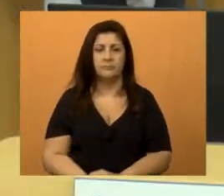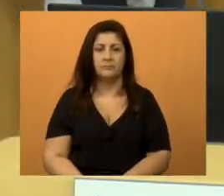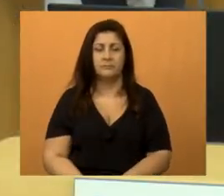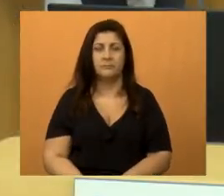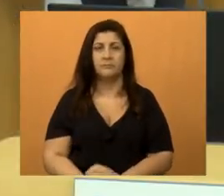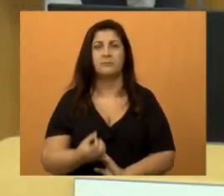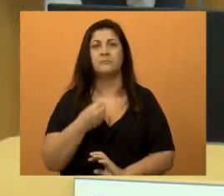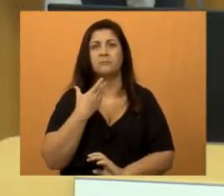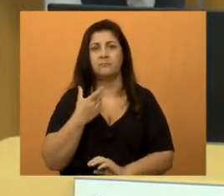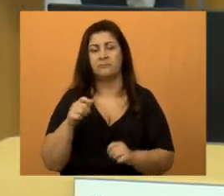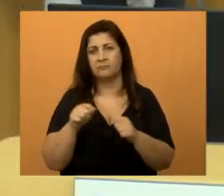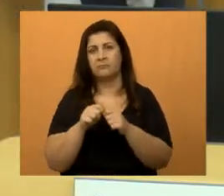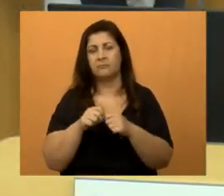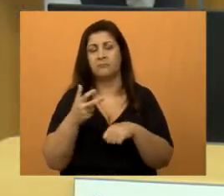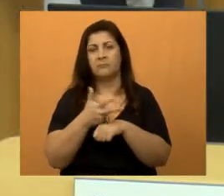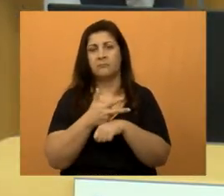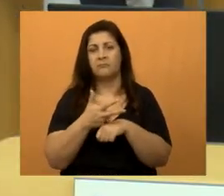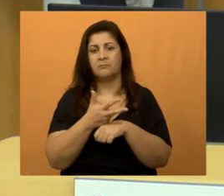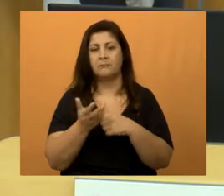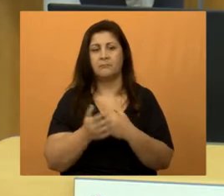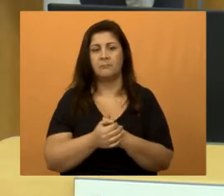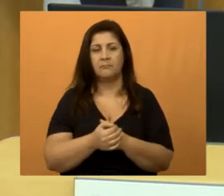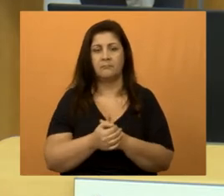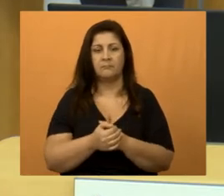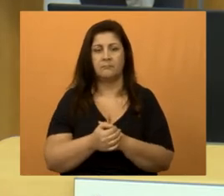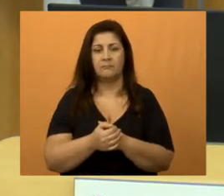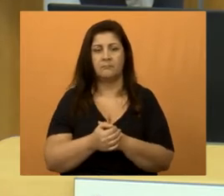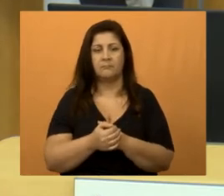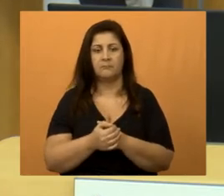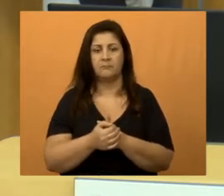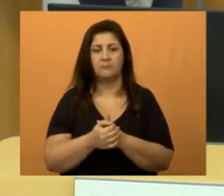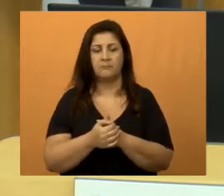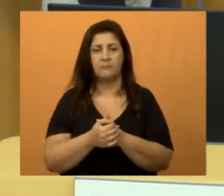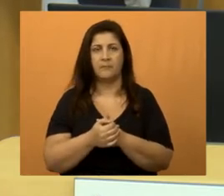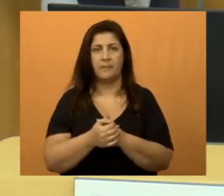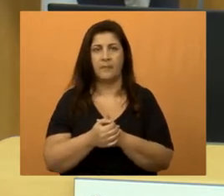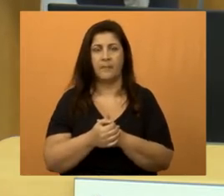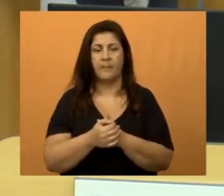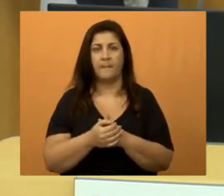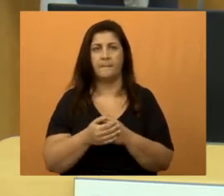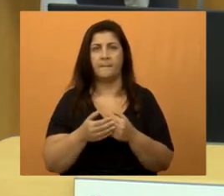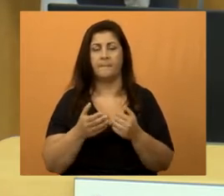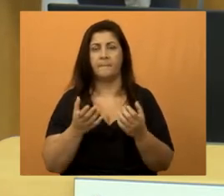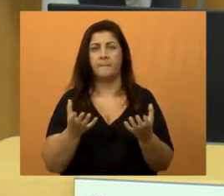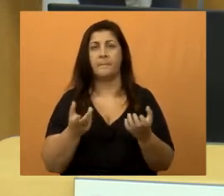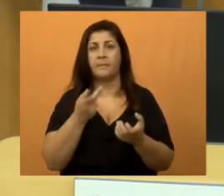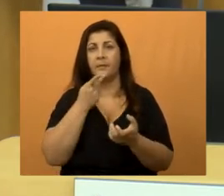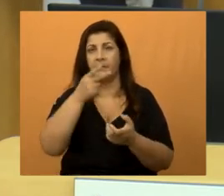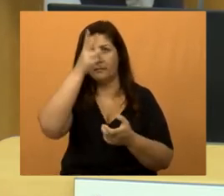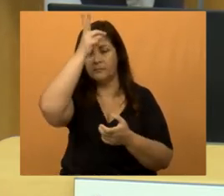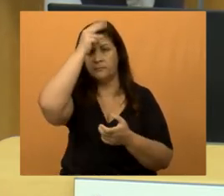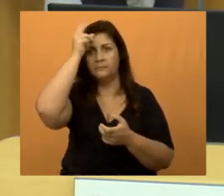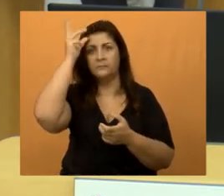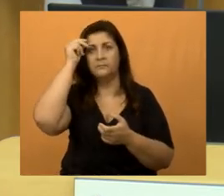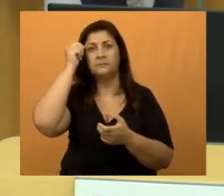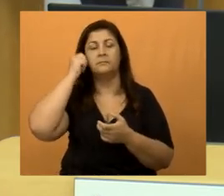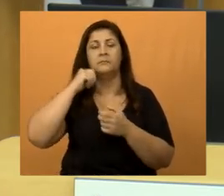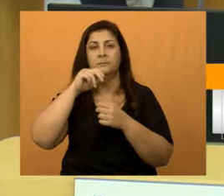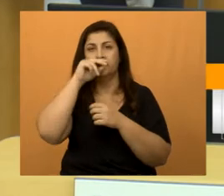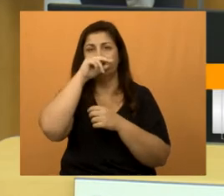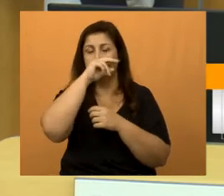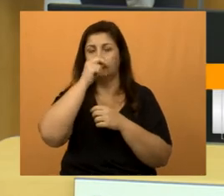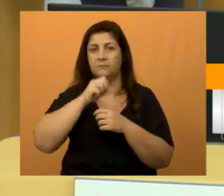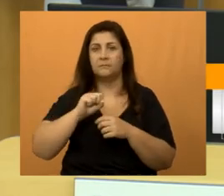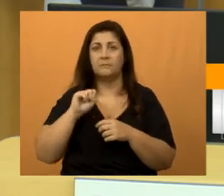Bom, fiz o vídeo lá e já está... Quero dizer ao Ziaia Santana, prefeito, que se